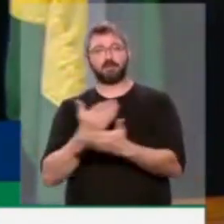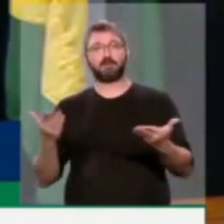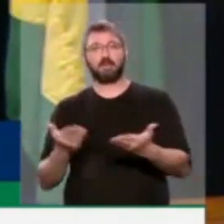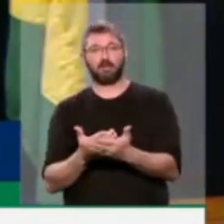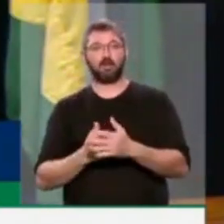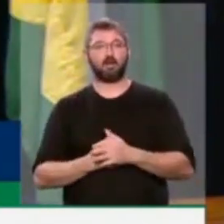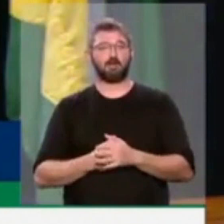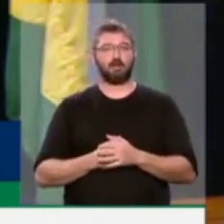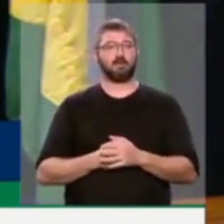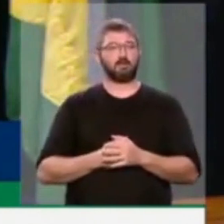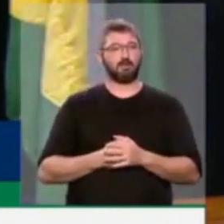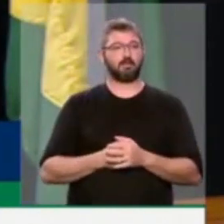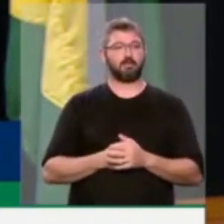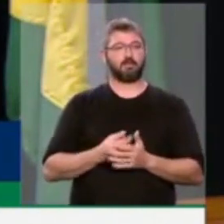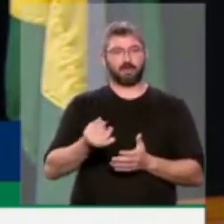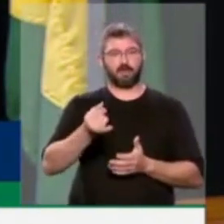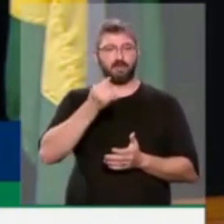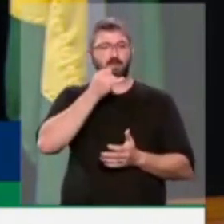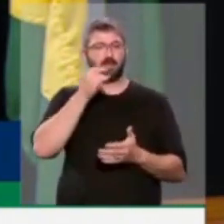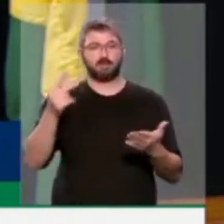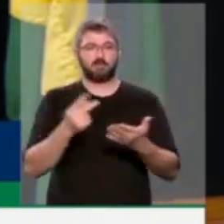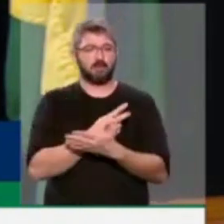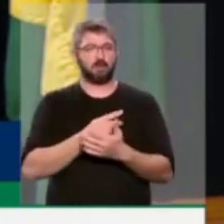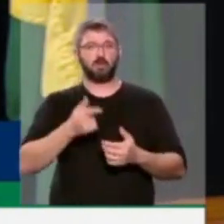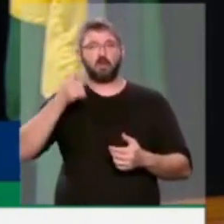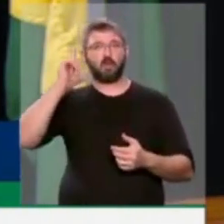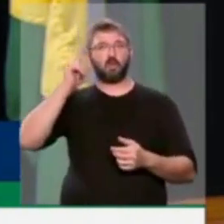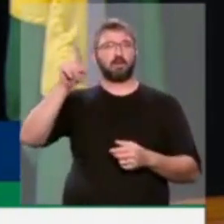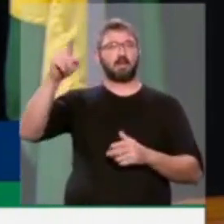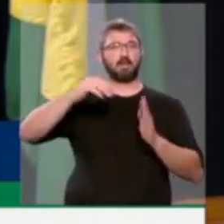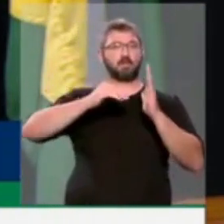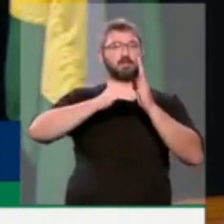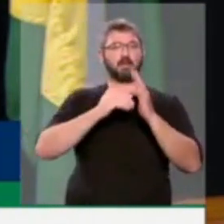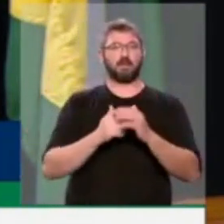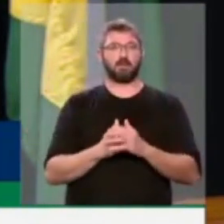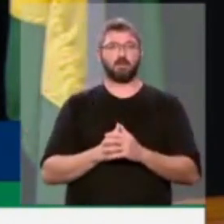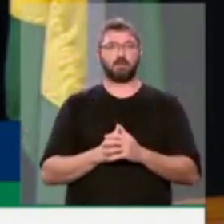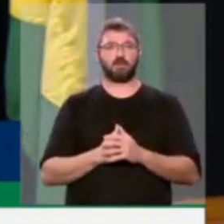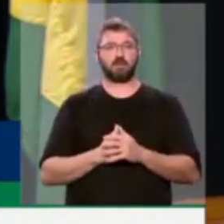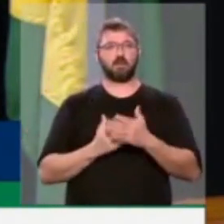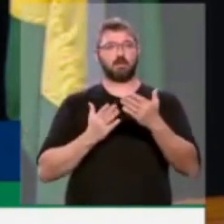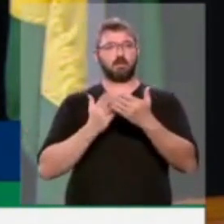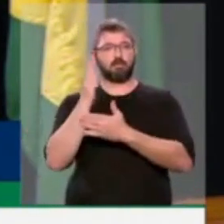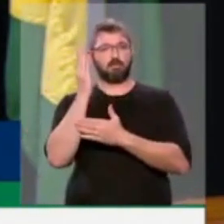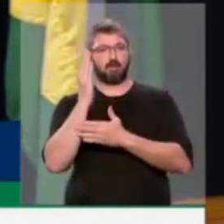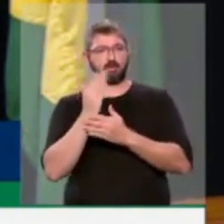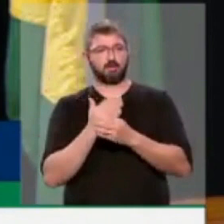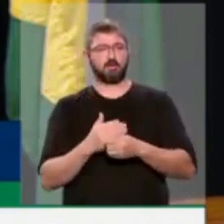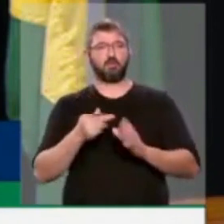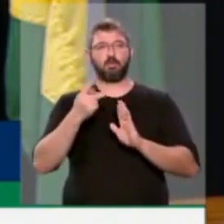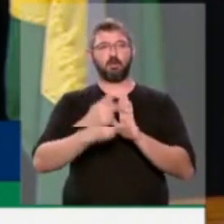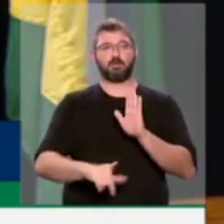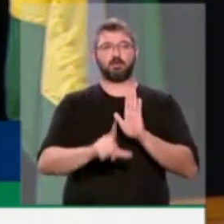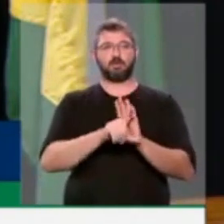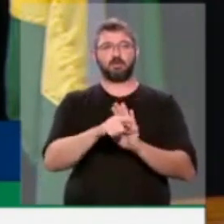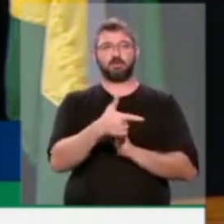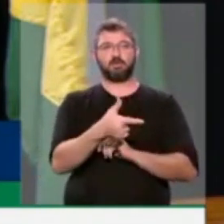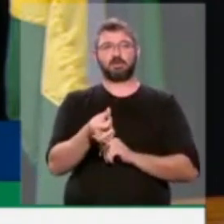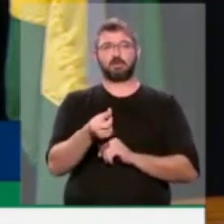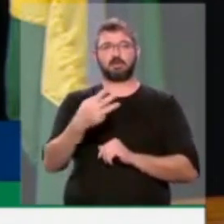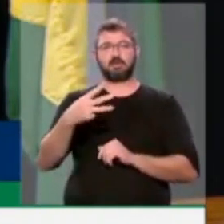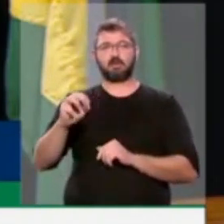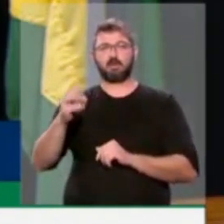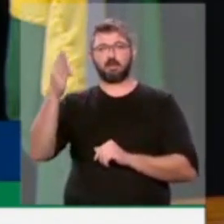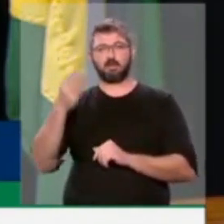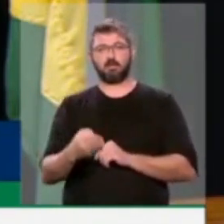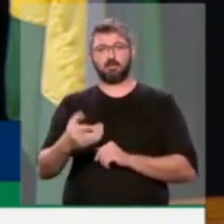sobre esse triste episódio que ocorreu ontem no Senado, que foi a aprovação do projeto de lei 2630